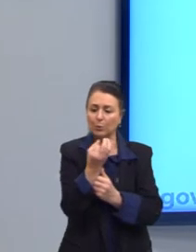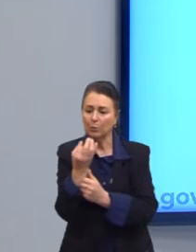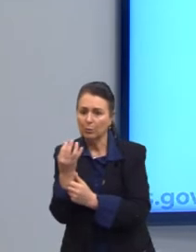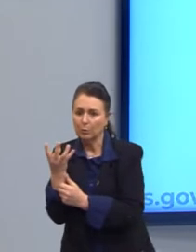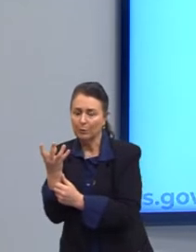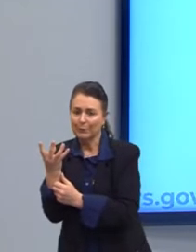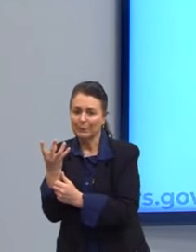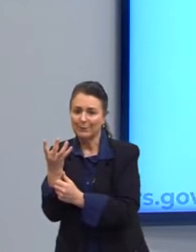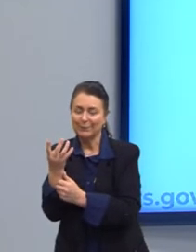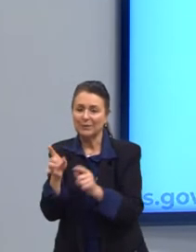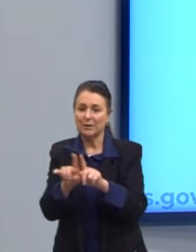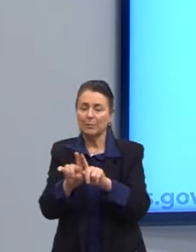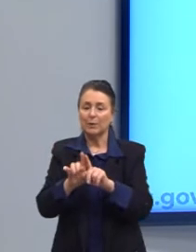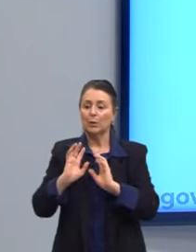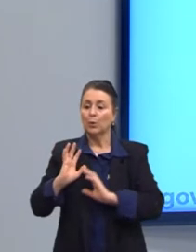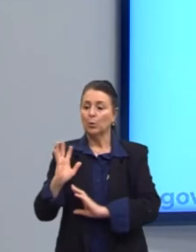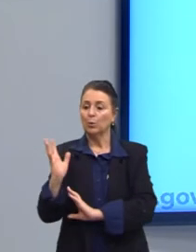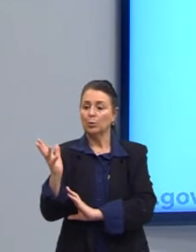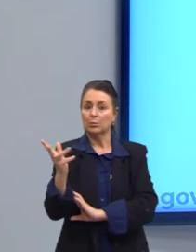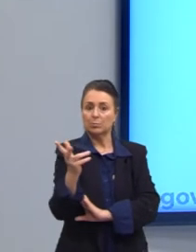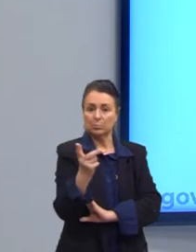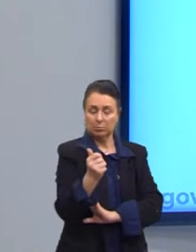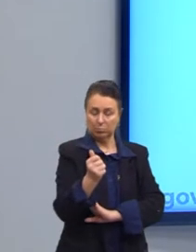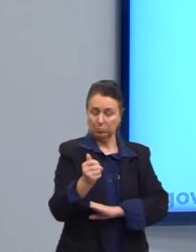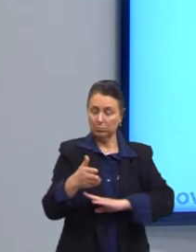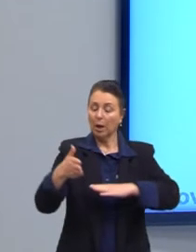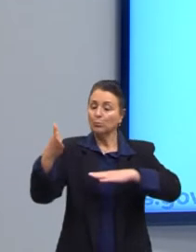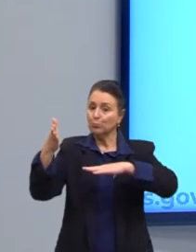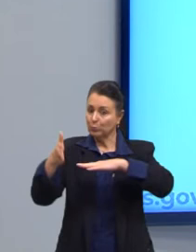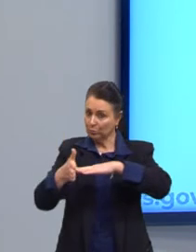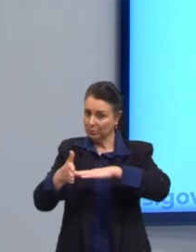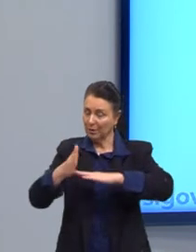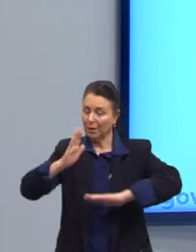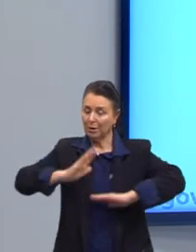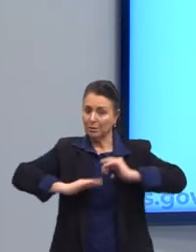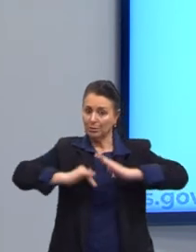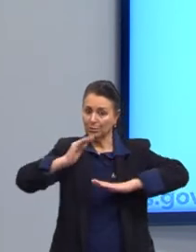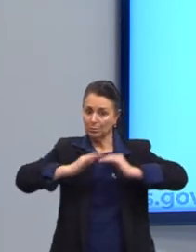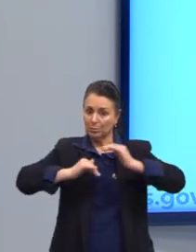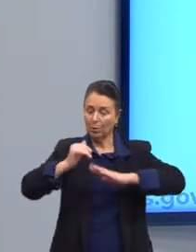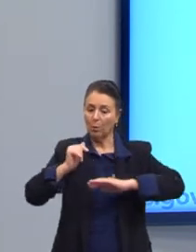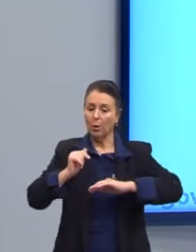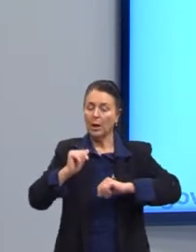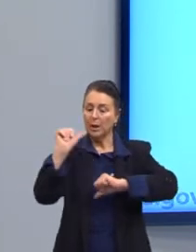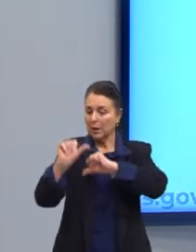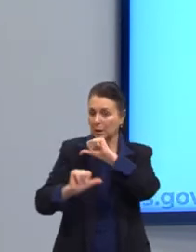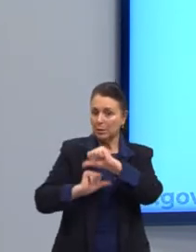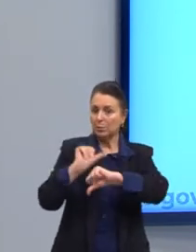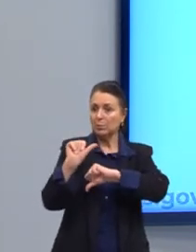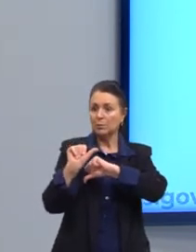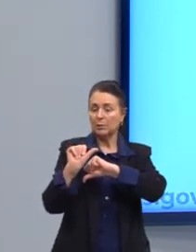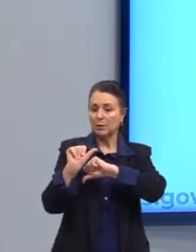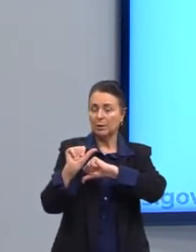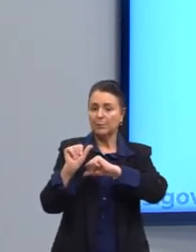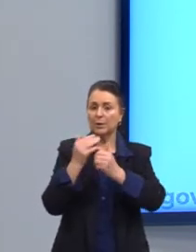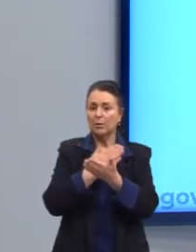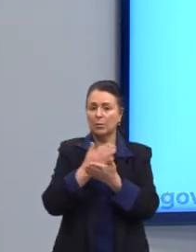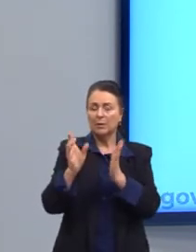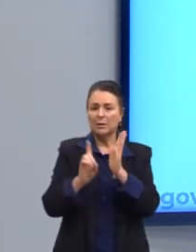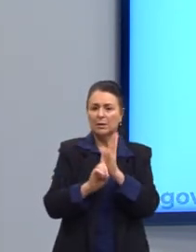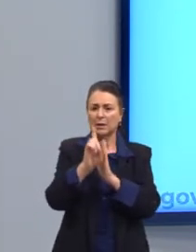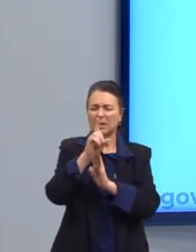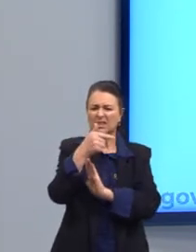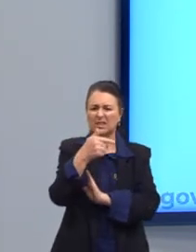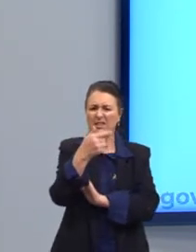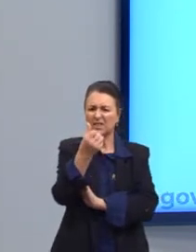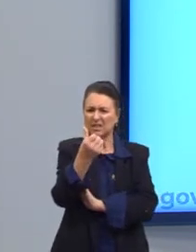Turma, o consumo então contemporâneo, nessa construção, ele modifica, olha só, a partir da década de 60, 70,